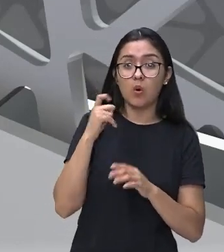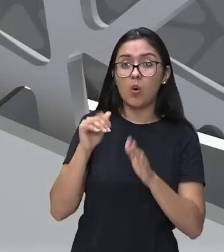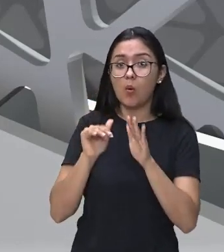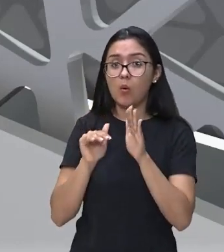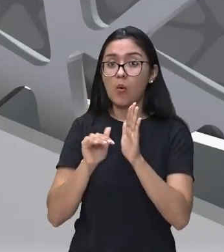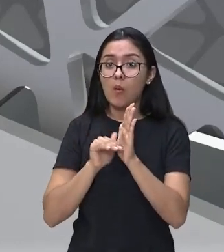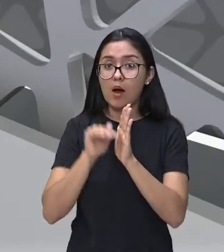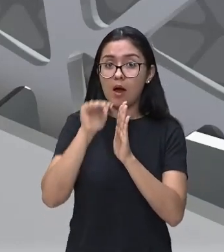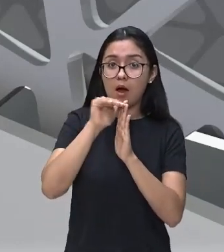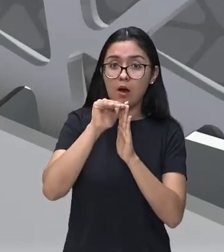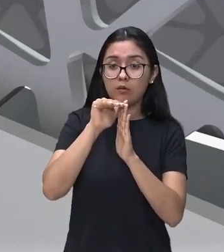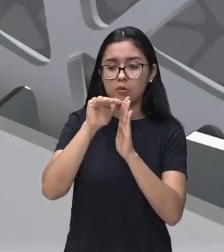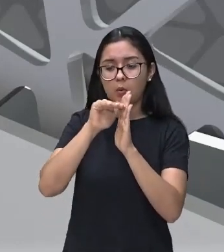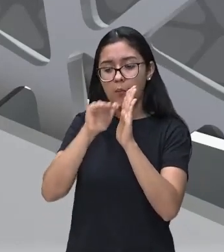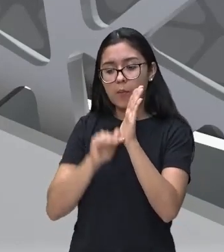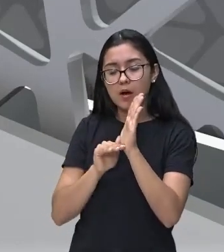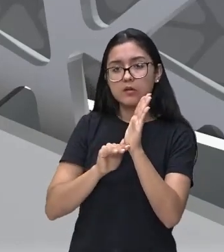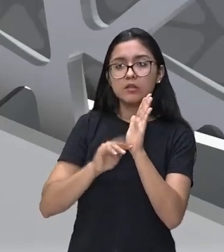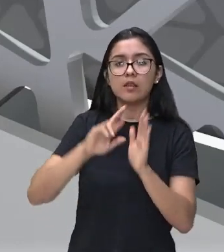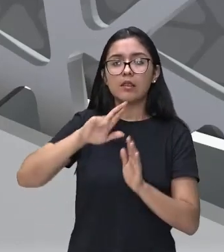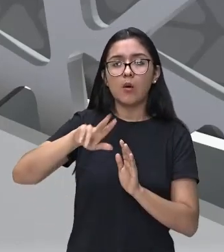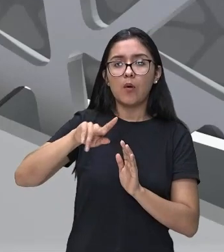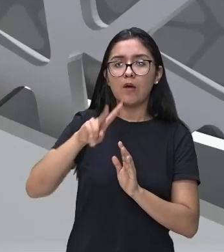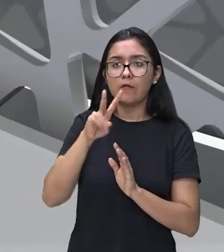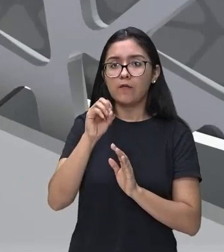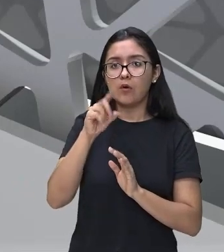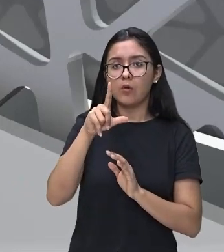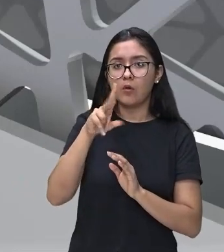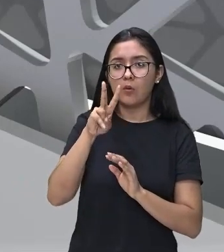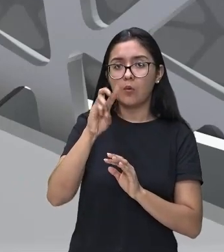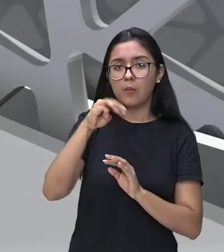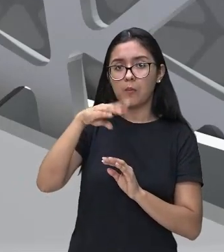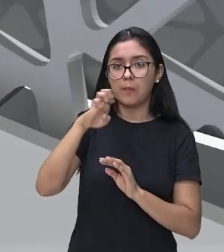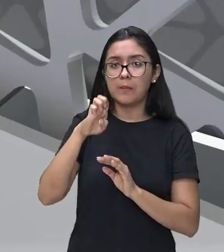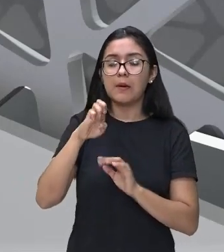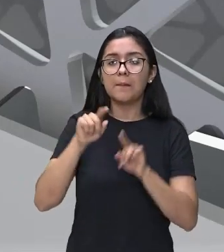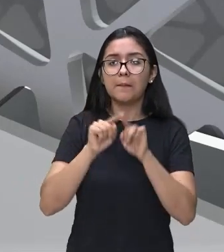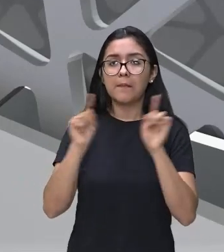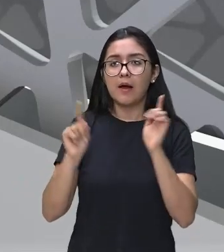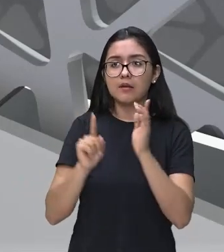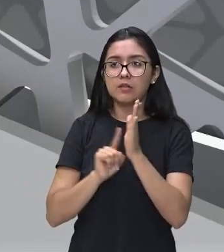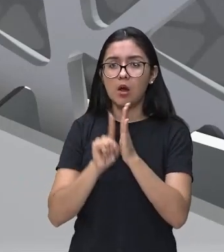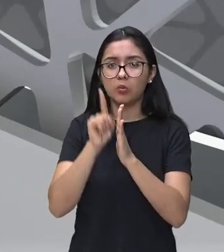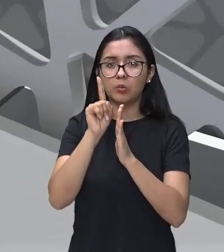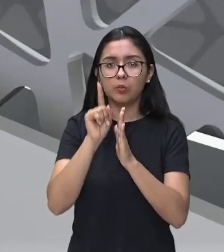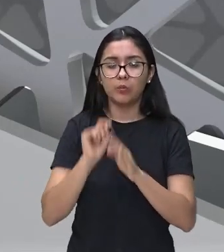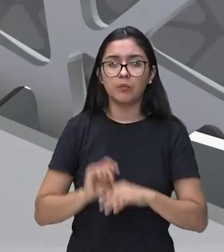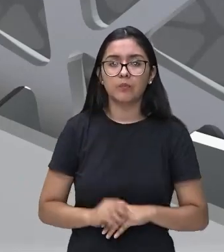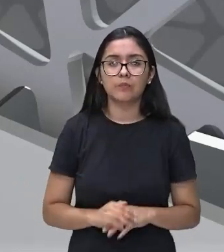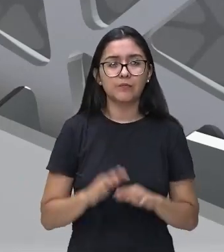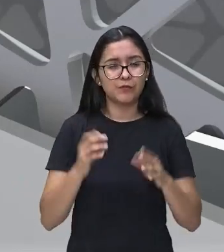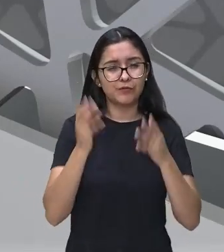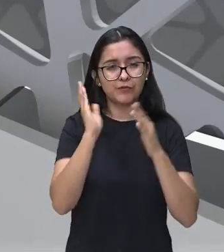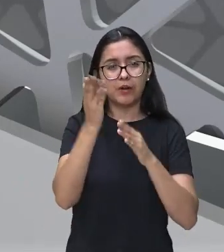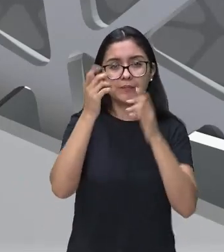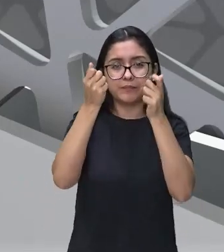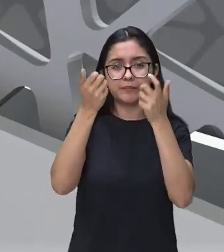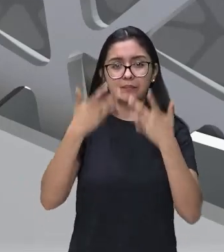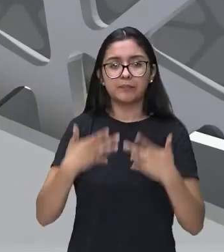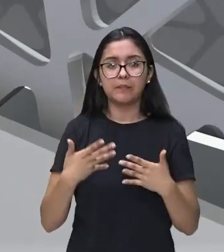não estamos nos referindo a volume e sim a altura, como já foi falado, certo? Então,